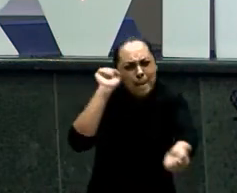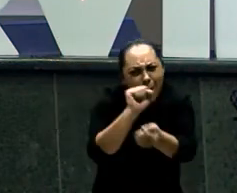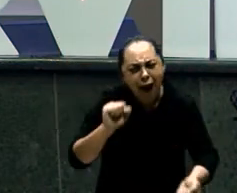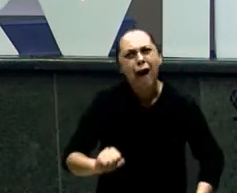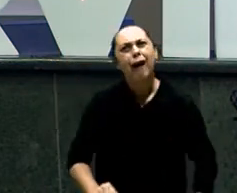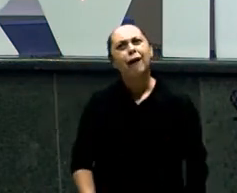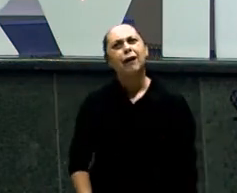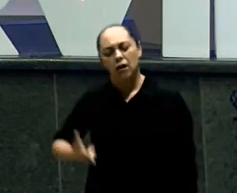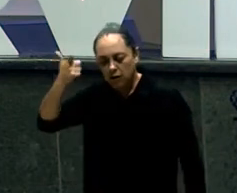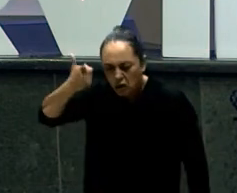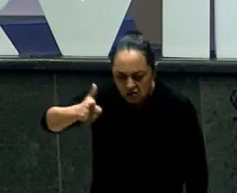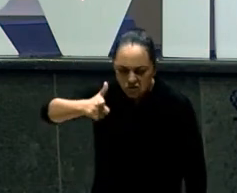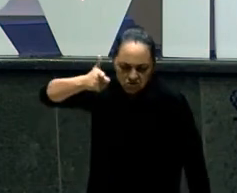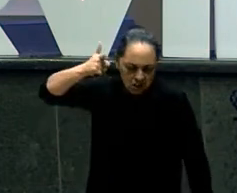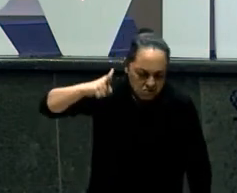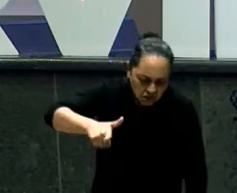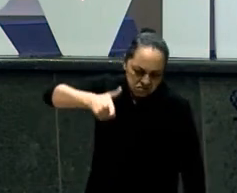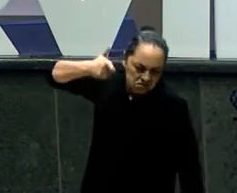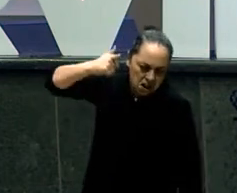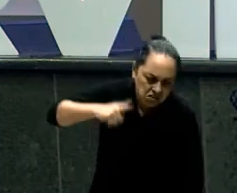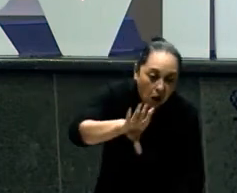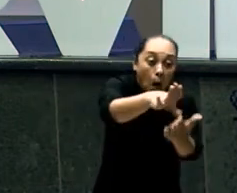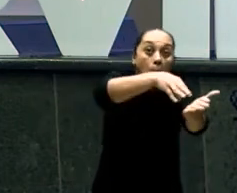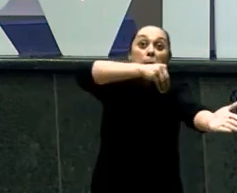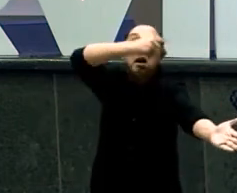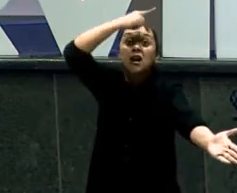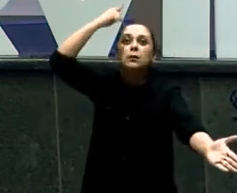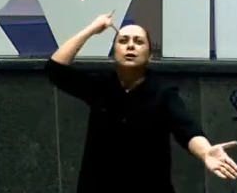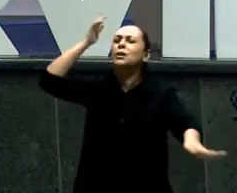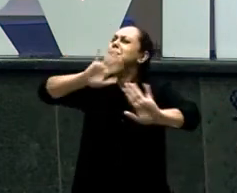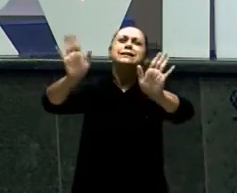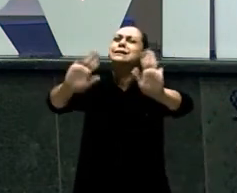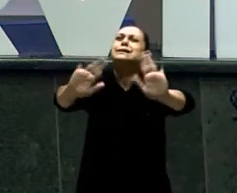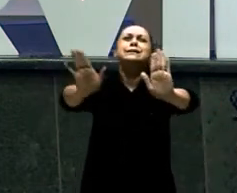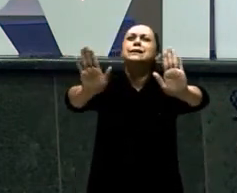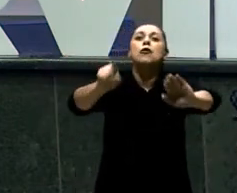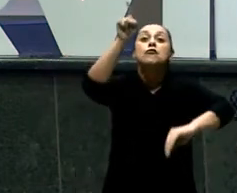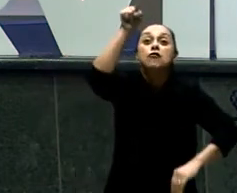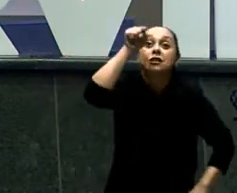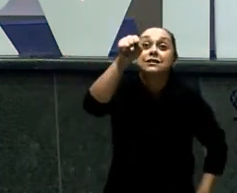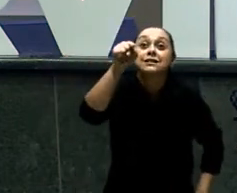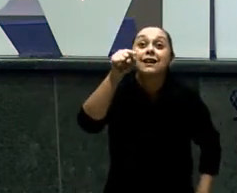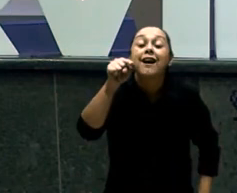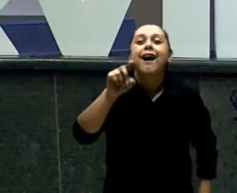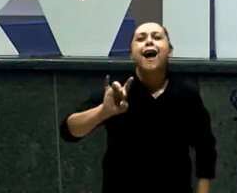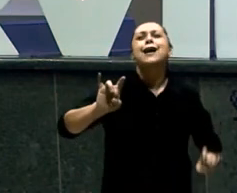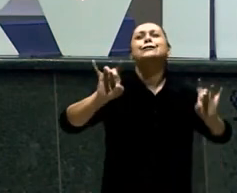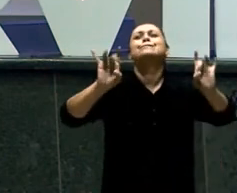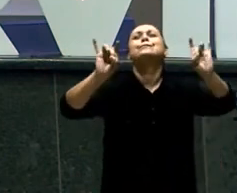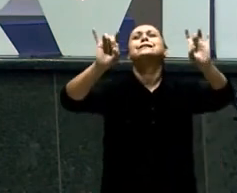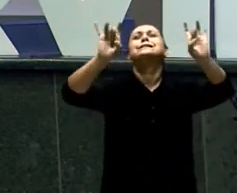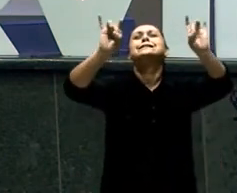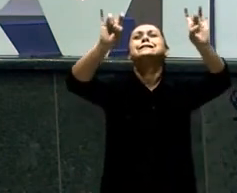agradar as pessoas Deus vai abençoar vocês Do jeitinho que vocês são Da forma que vocês são Esta